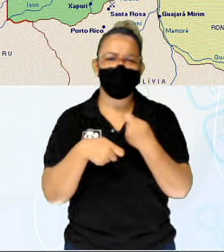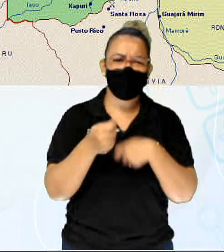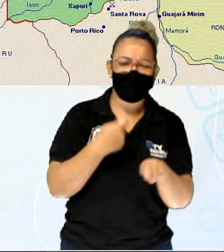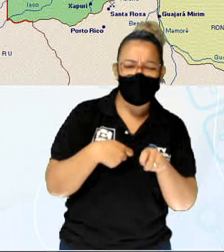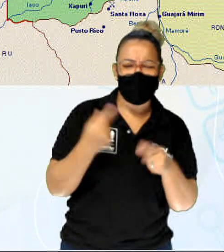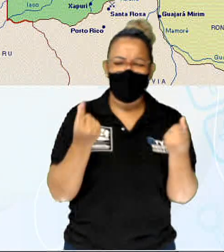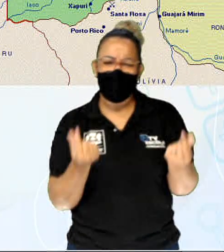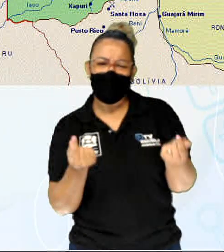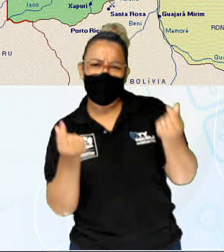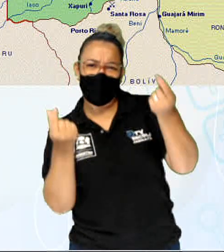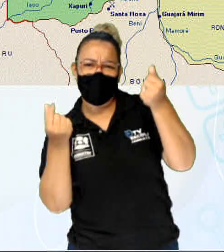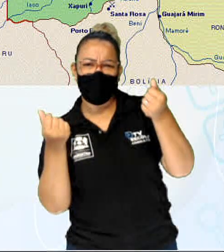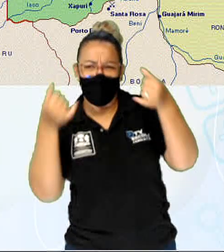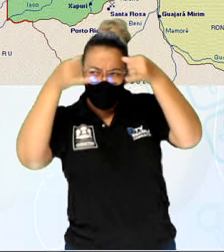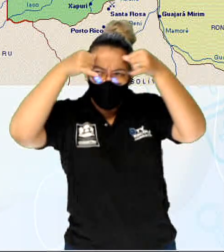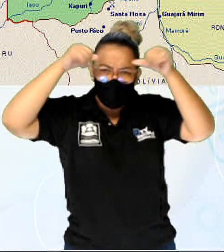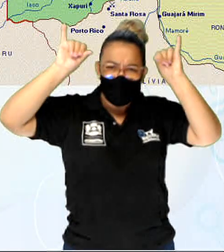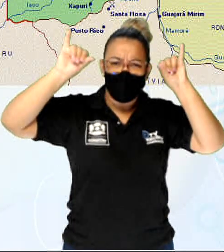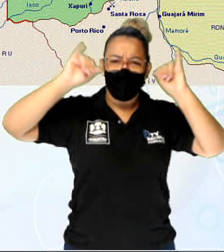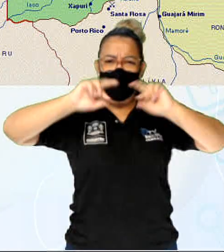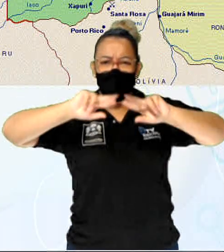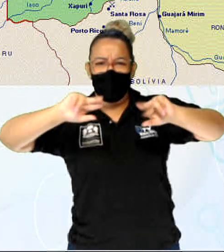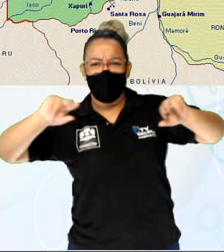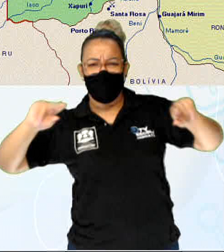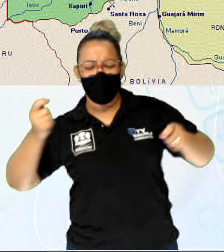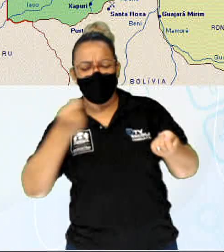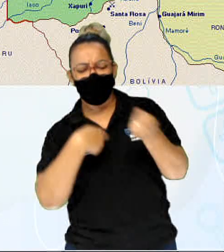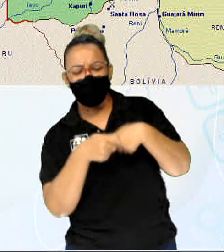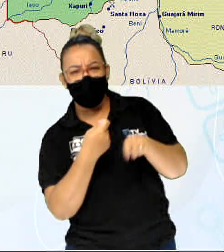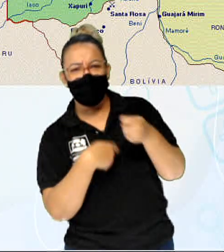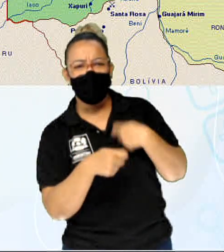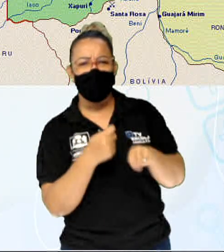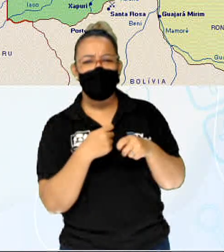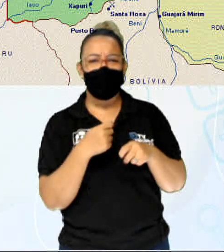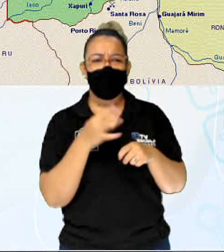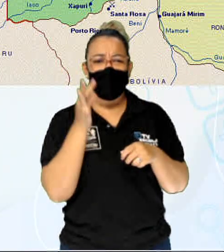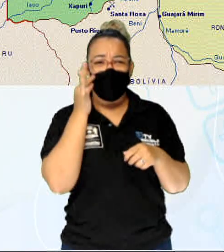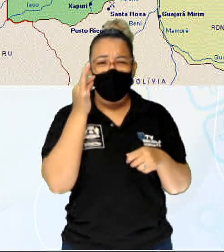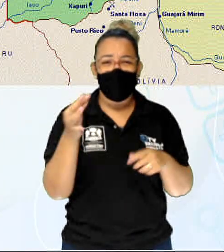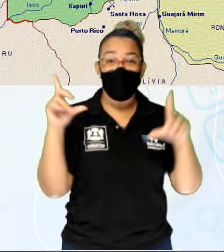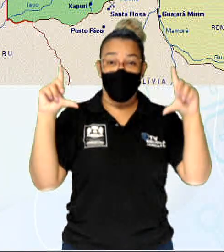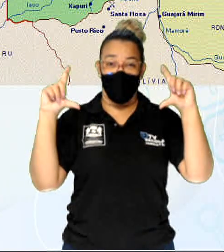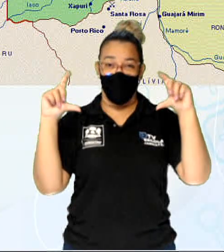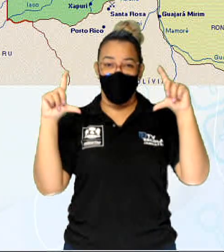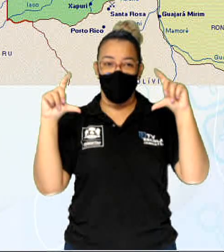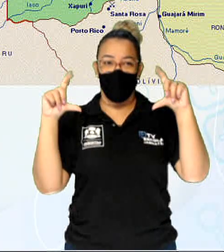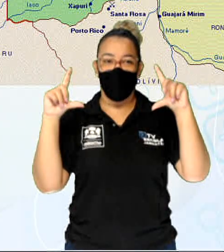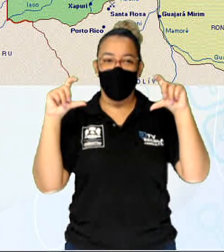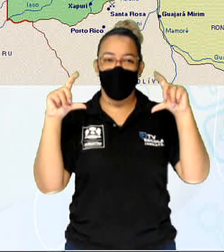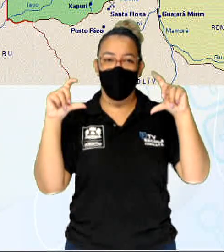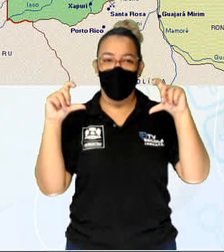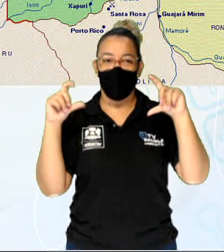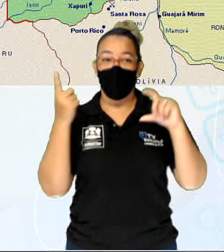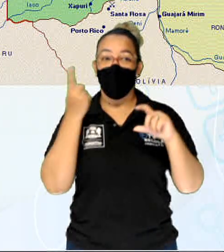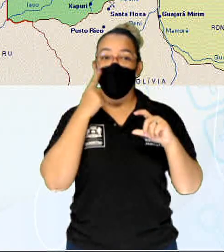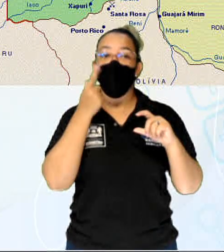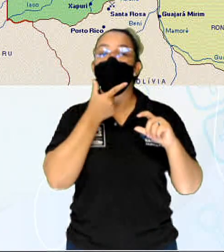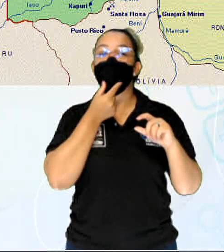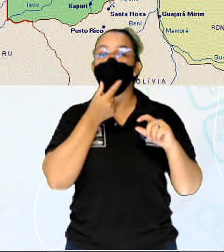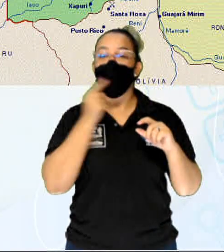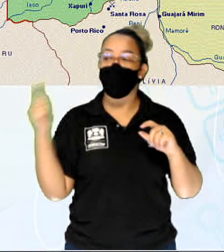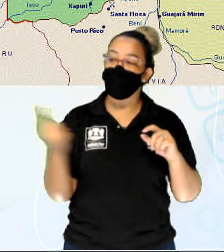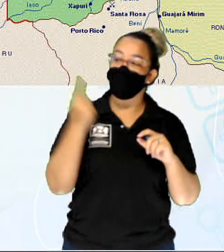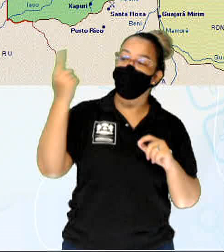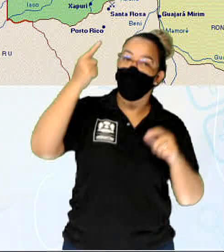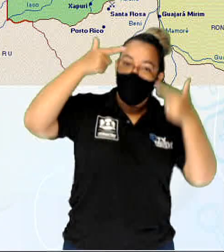mulas, por gado, né? Então, foi uma região. Interessante que nessa foto, gente, esse mais alto aí, careca, né?